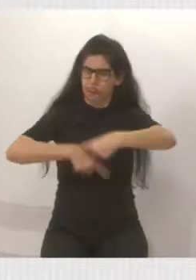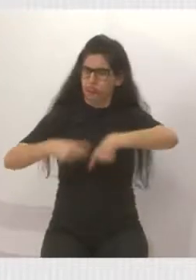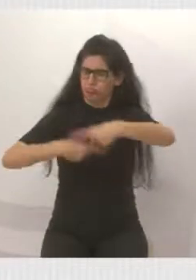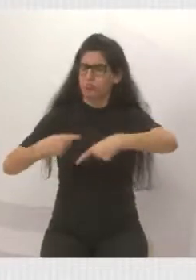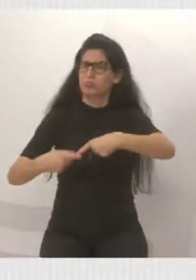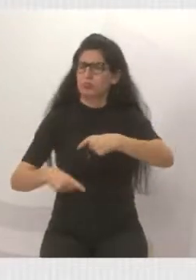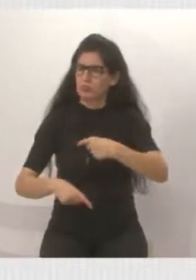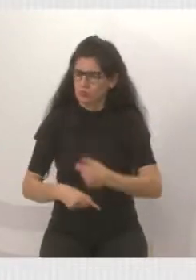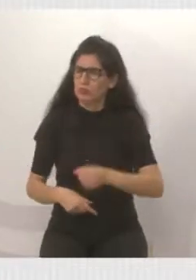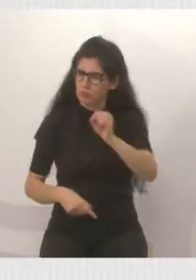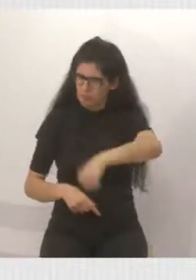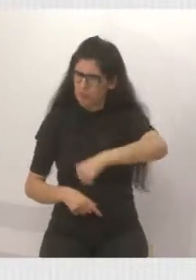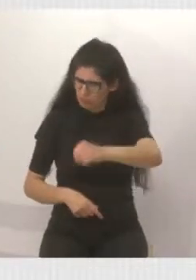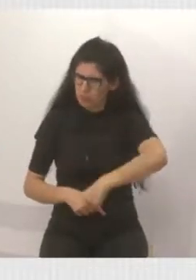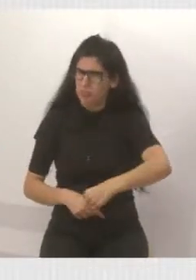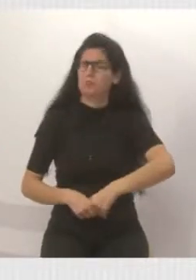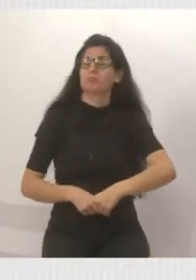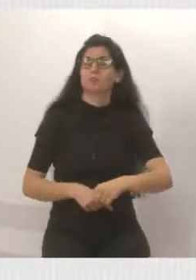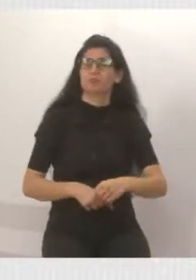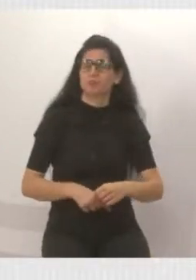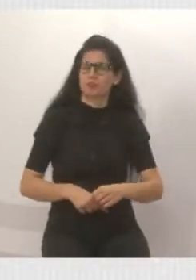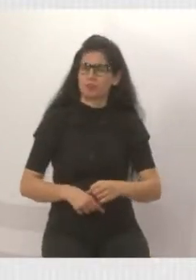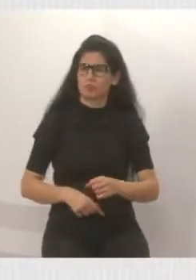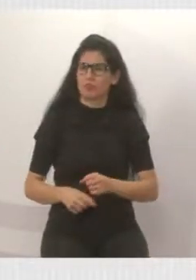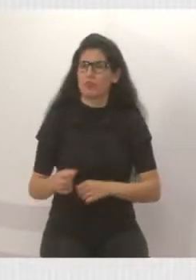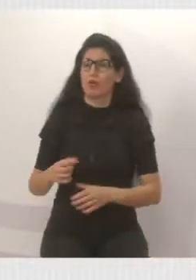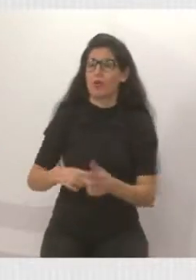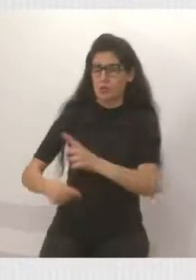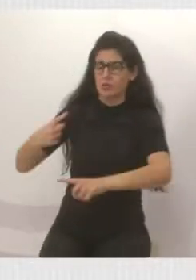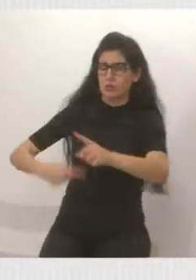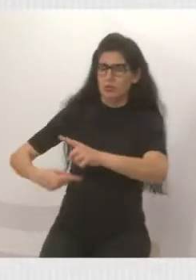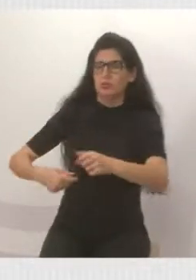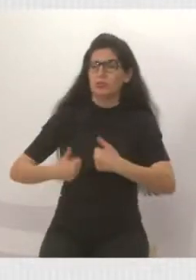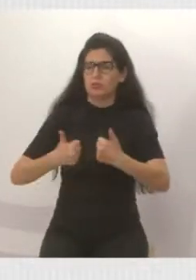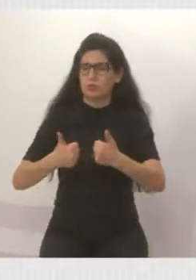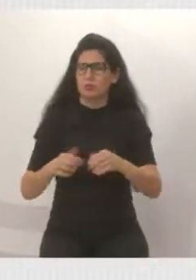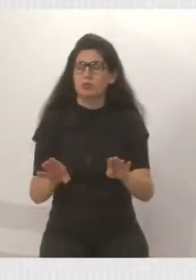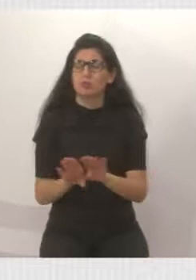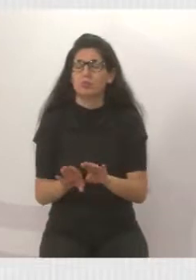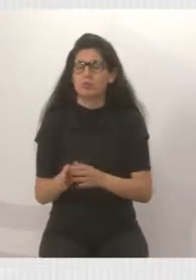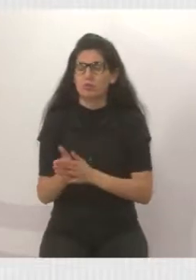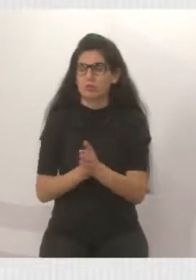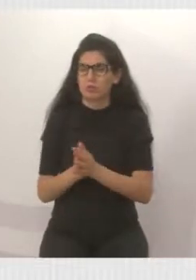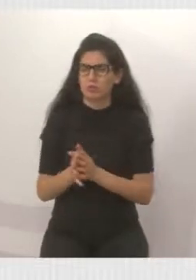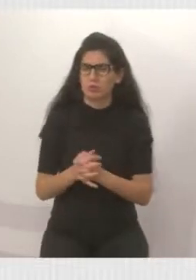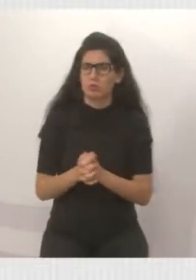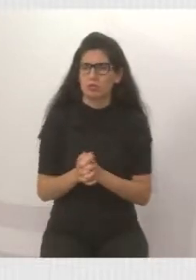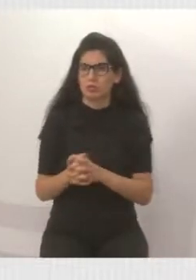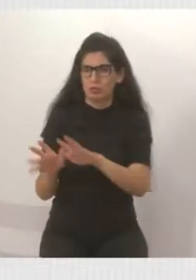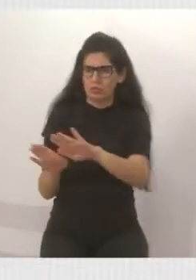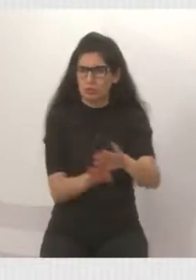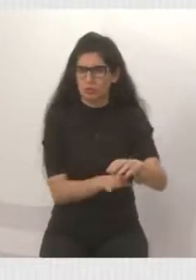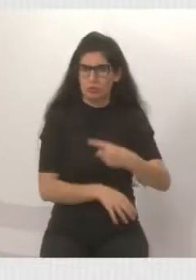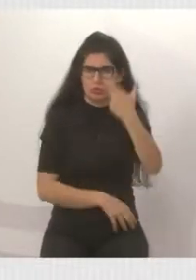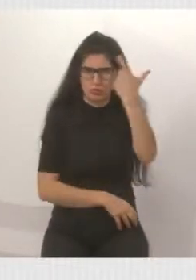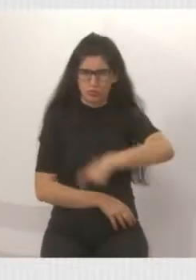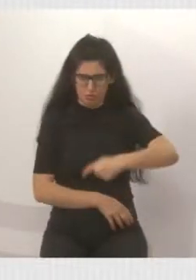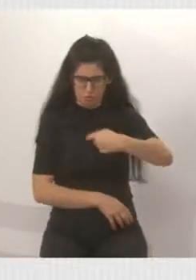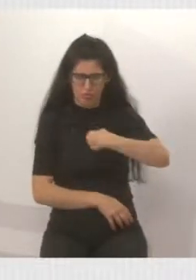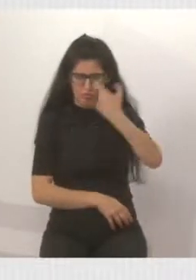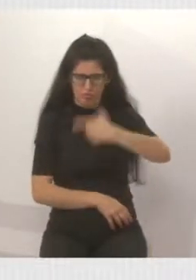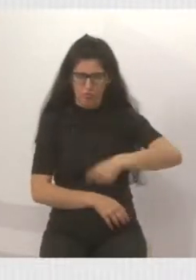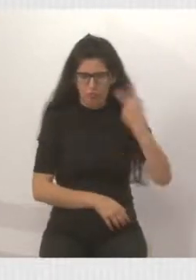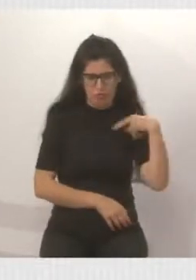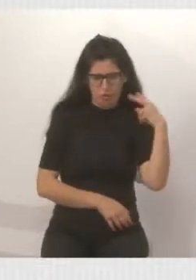E quem chama eu aqui a fazer essas reportagens são os próprios moradores, porque eu sou muito amigo dos moradores, tenho três mandatos, e trabalho